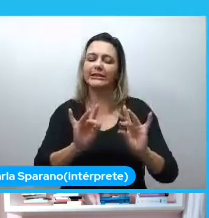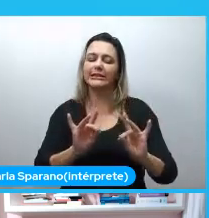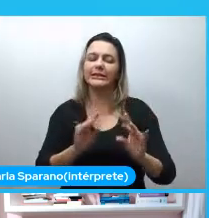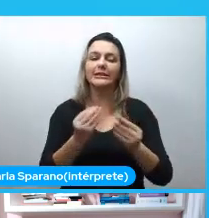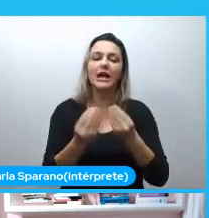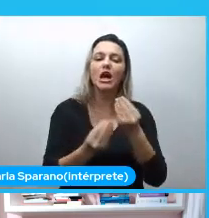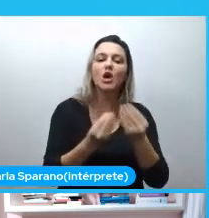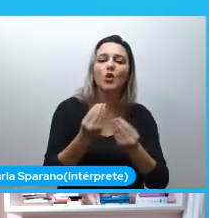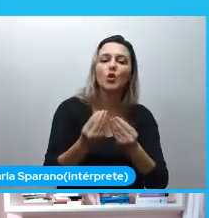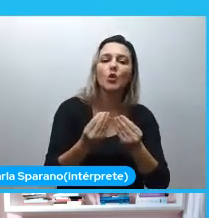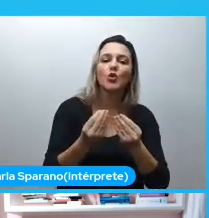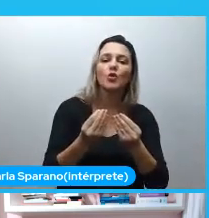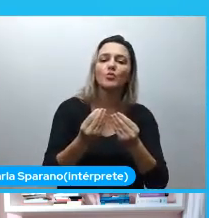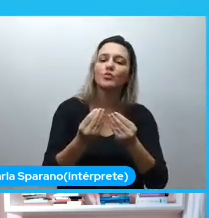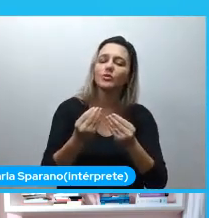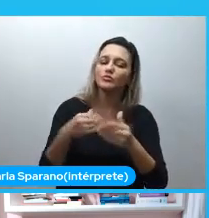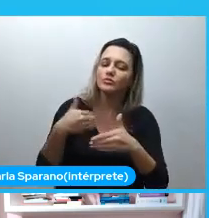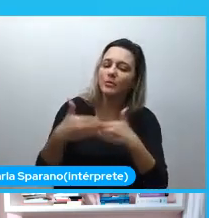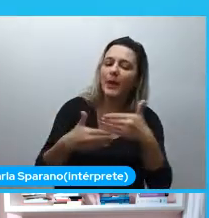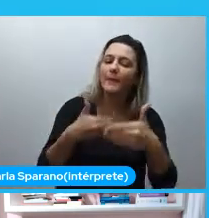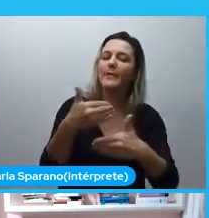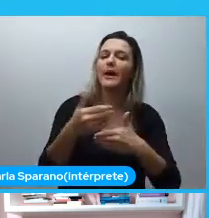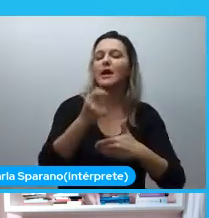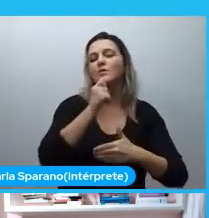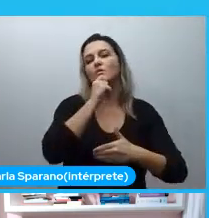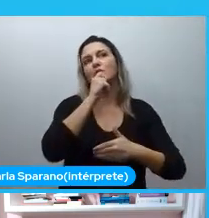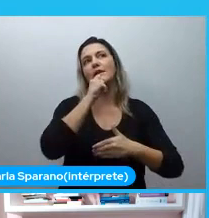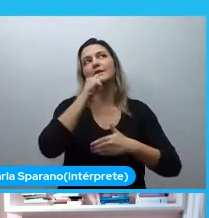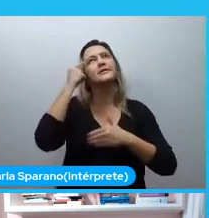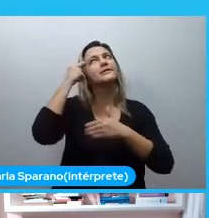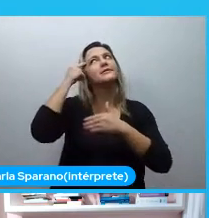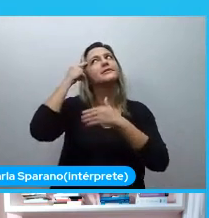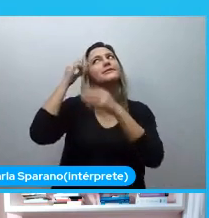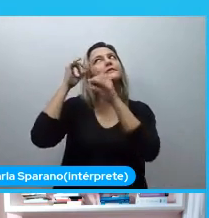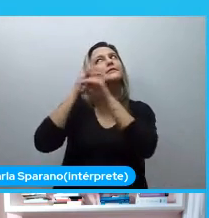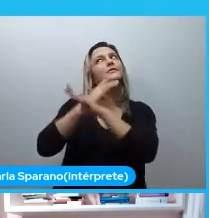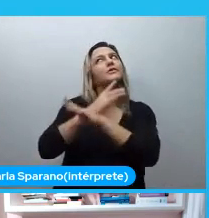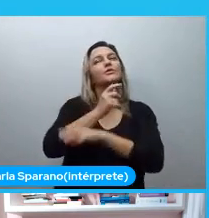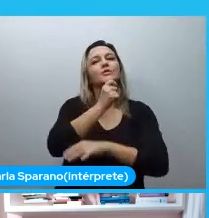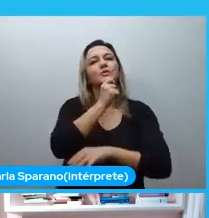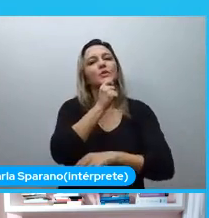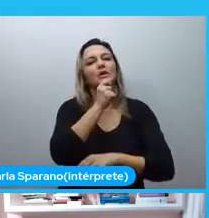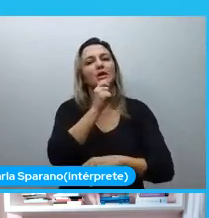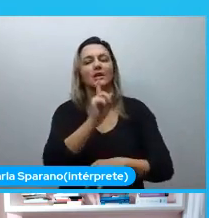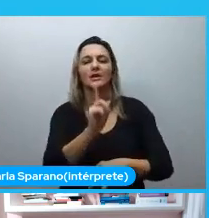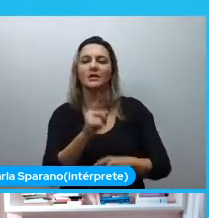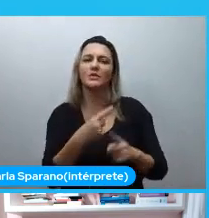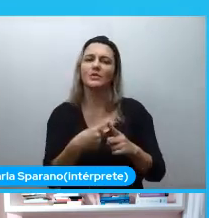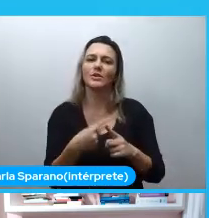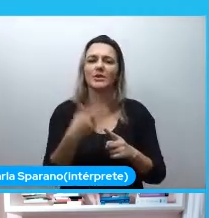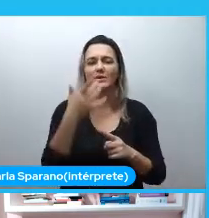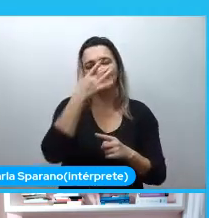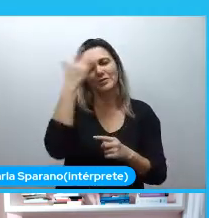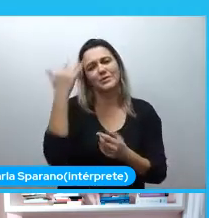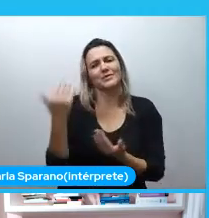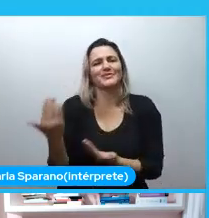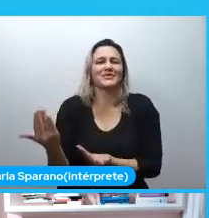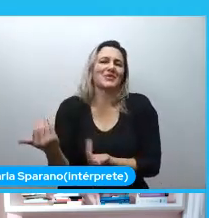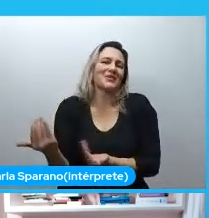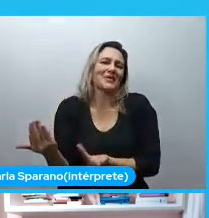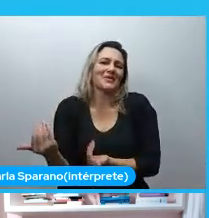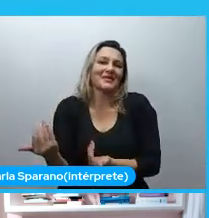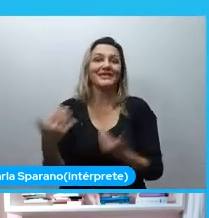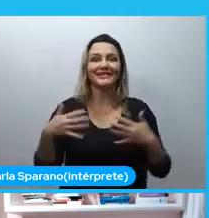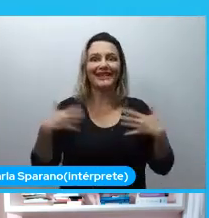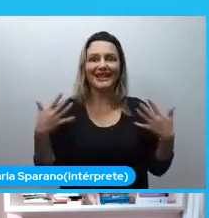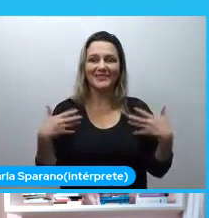eu acho que não estava muito bem formulado. Principalmente porque éramos pessoas, tipo, muito novas. Então, a gente estava animado.